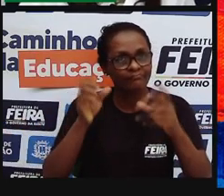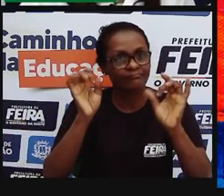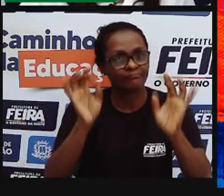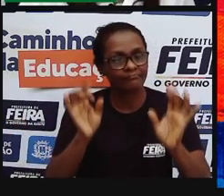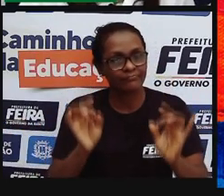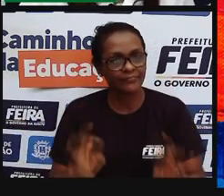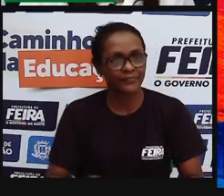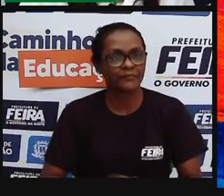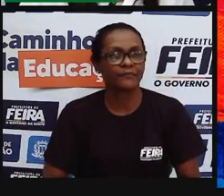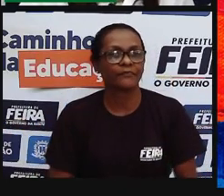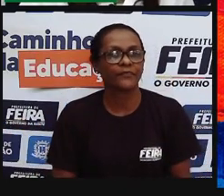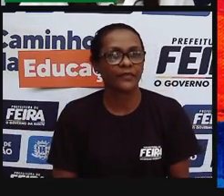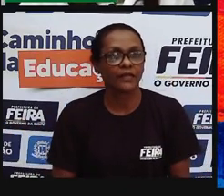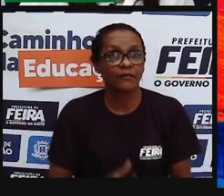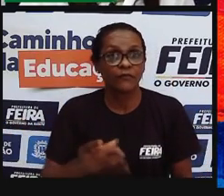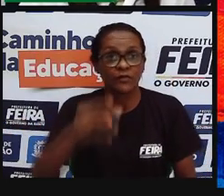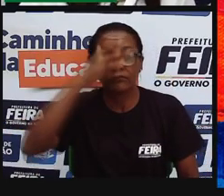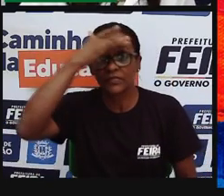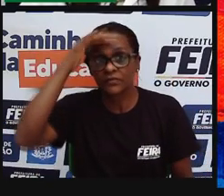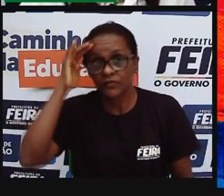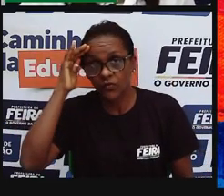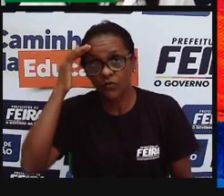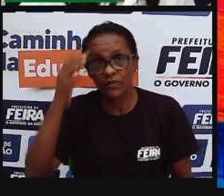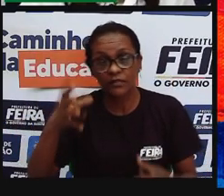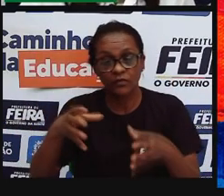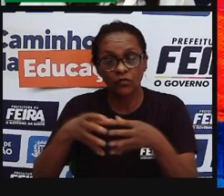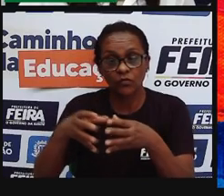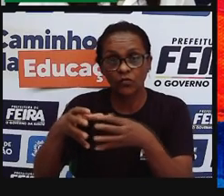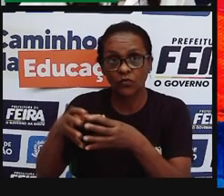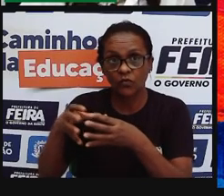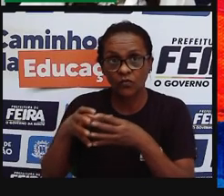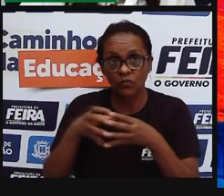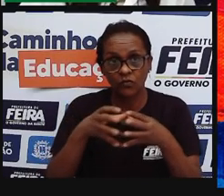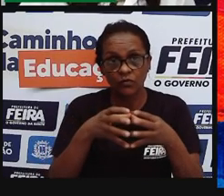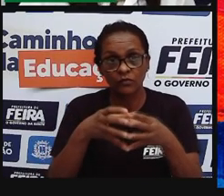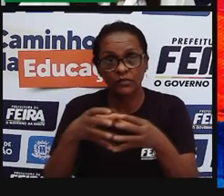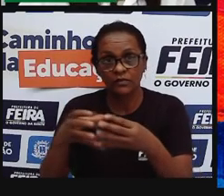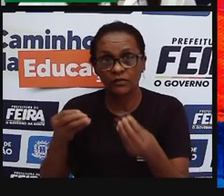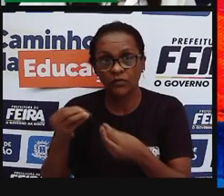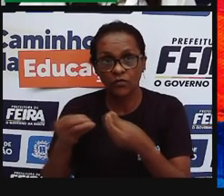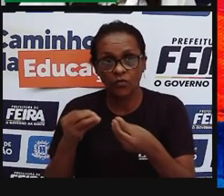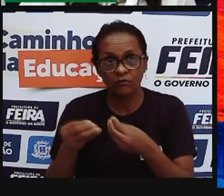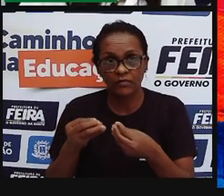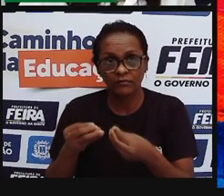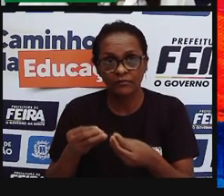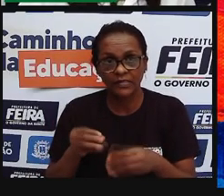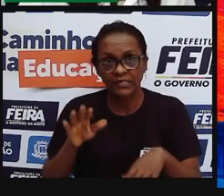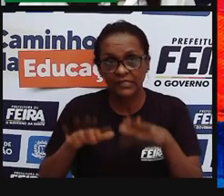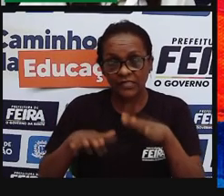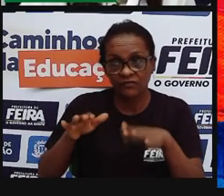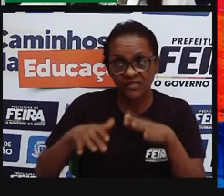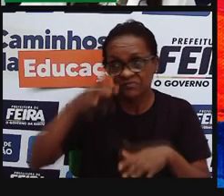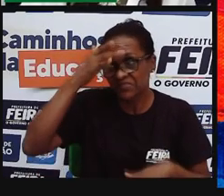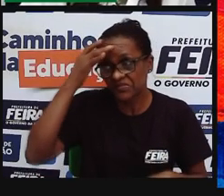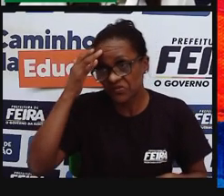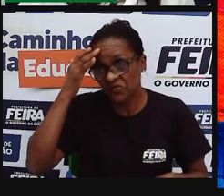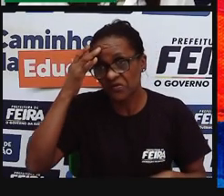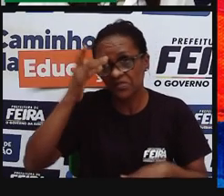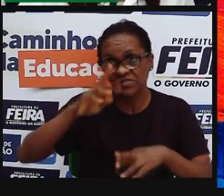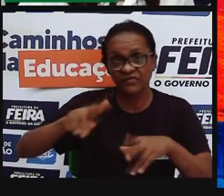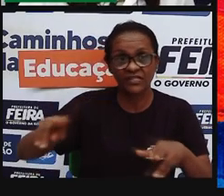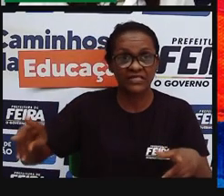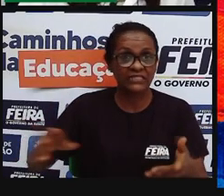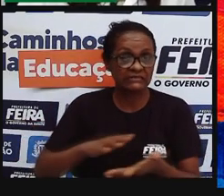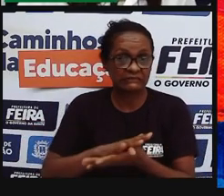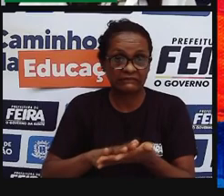da nossa população brasileira, né, como também pobres, não bem vistos, que não tem diversidade, que muitas vezes não tem